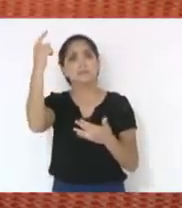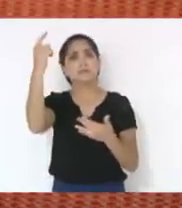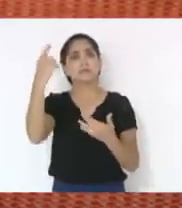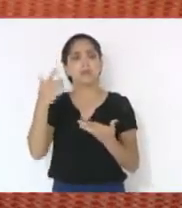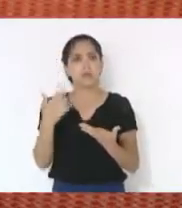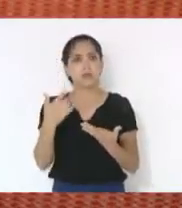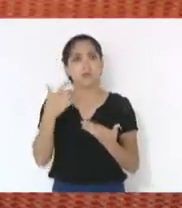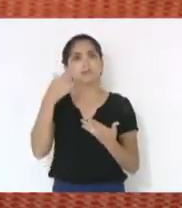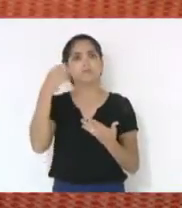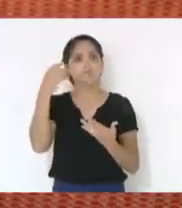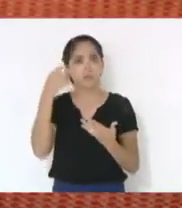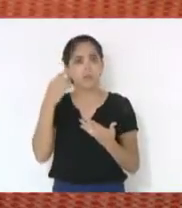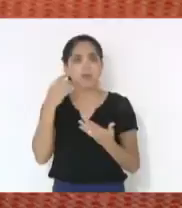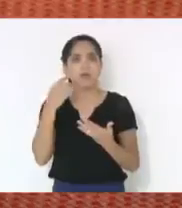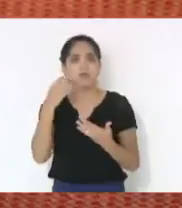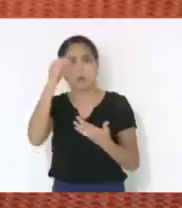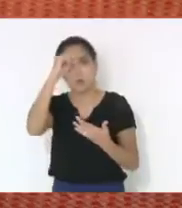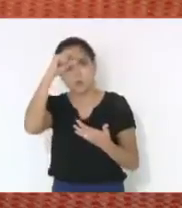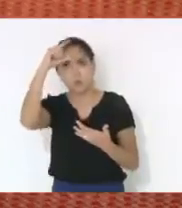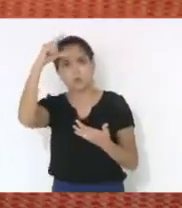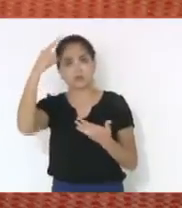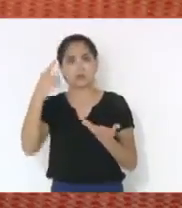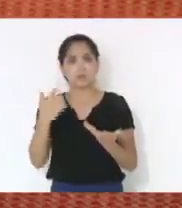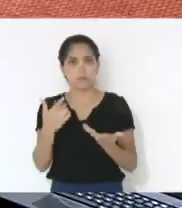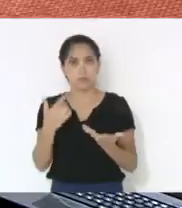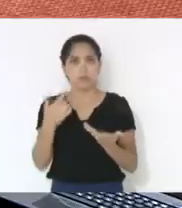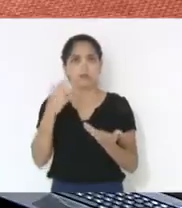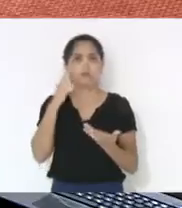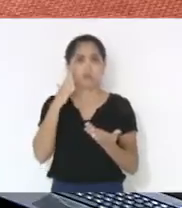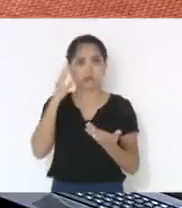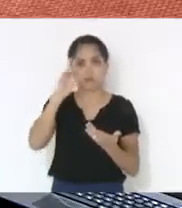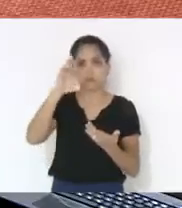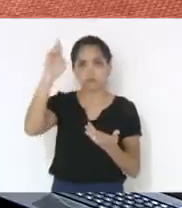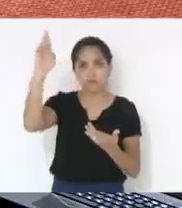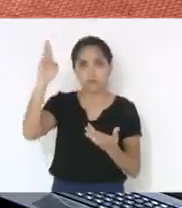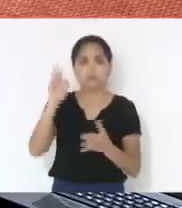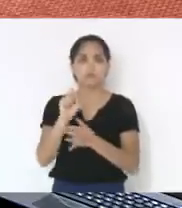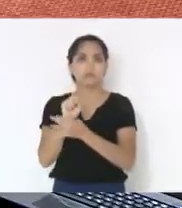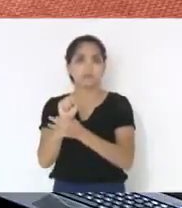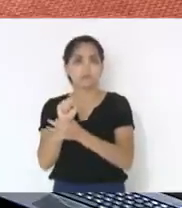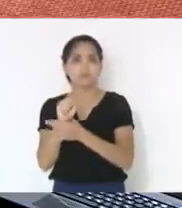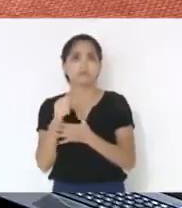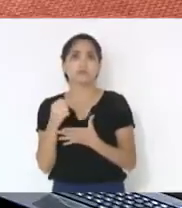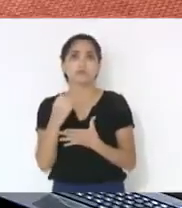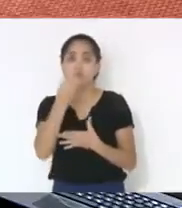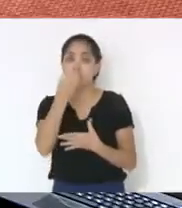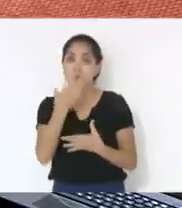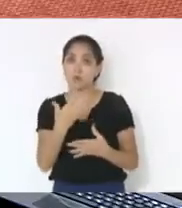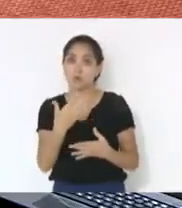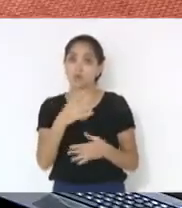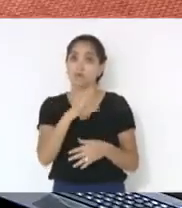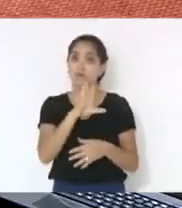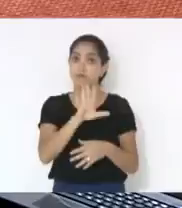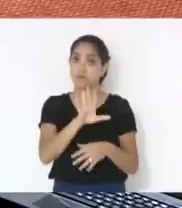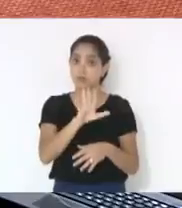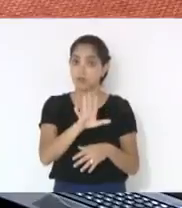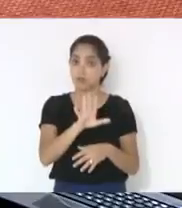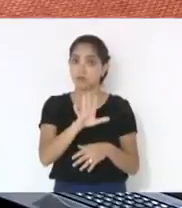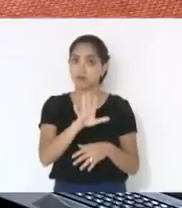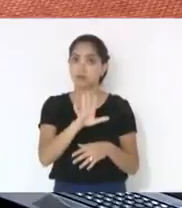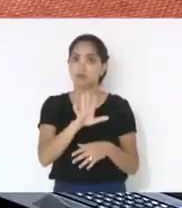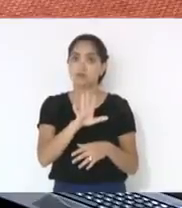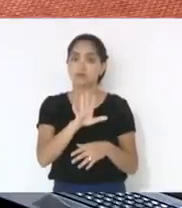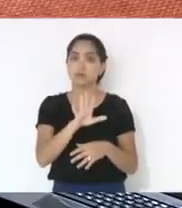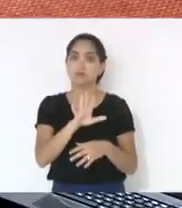tem conhecimento, foi para mim um dos melhores chefes de segurança desse Estado que nós tivemos, mas eu estou